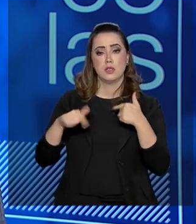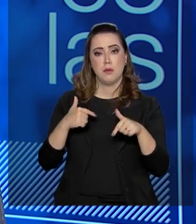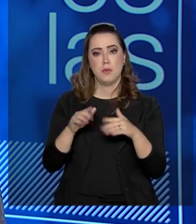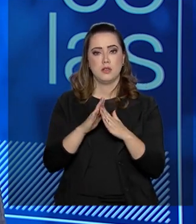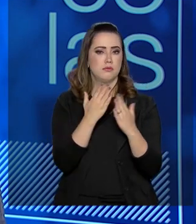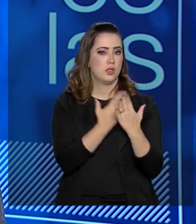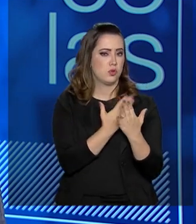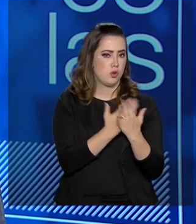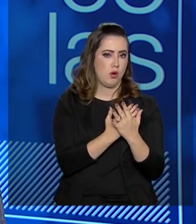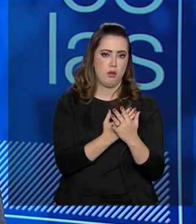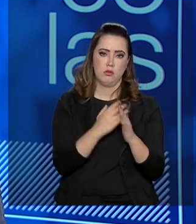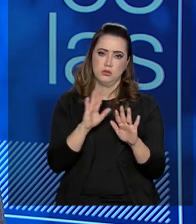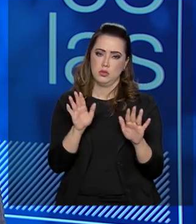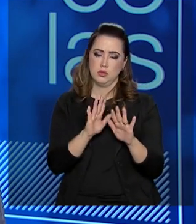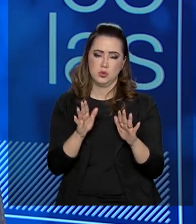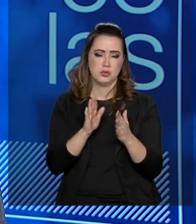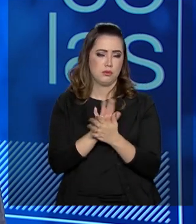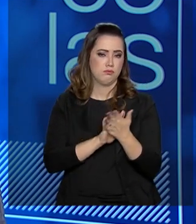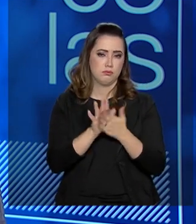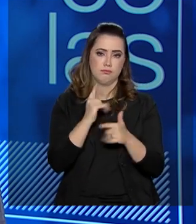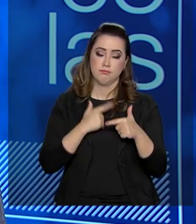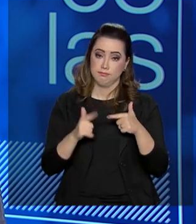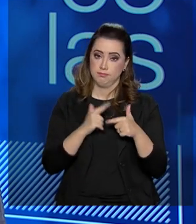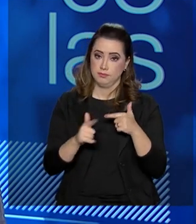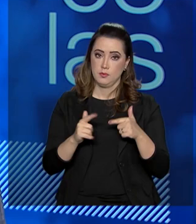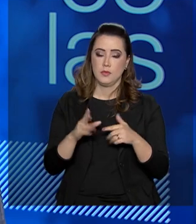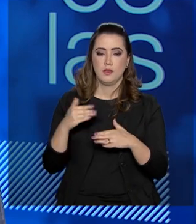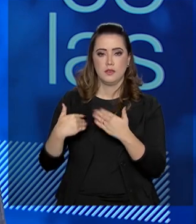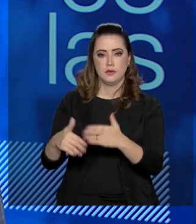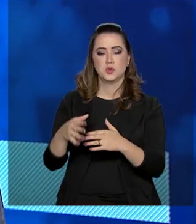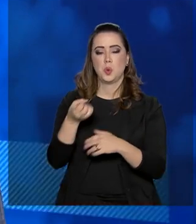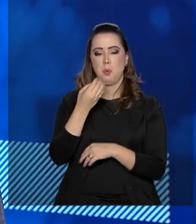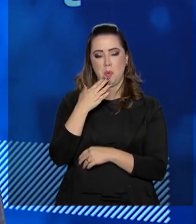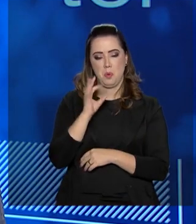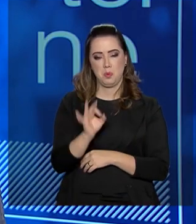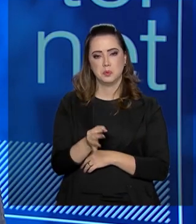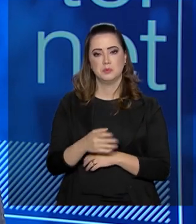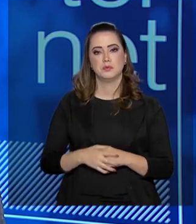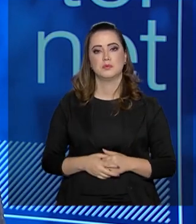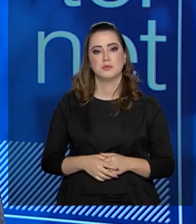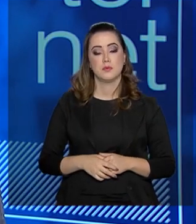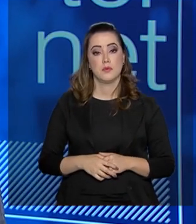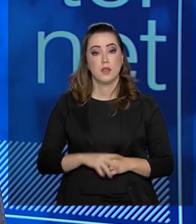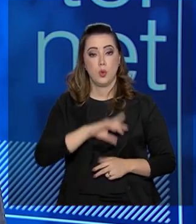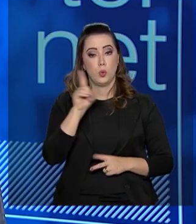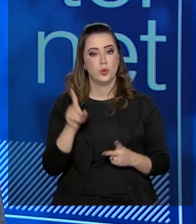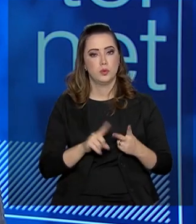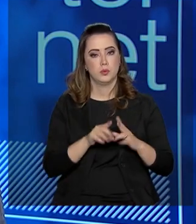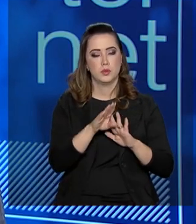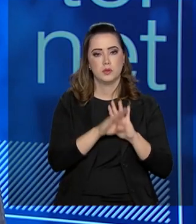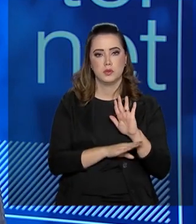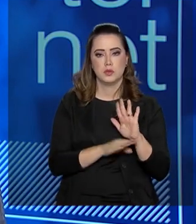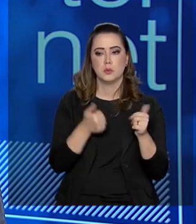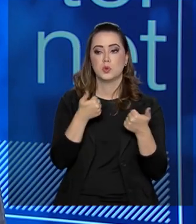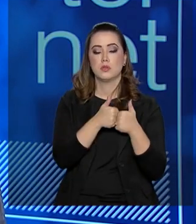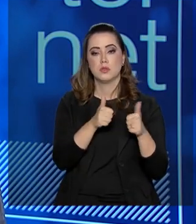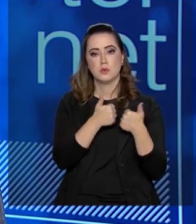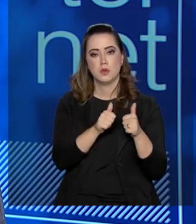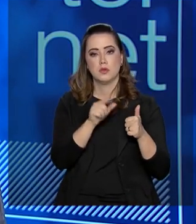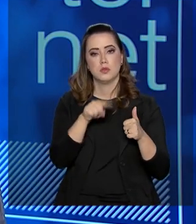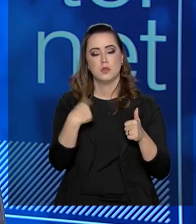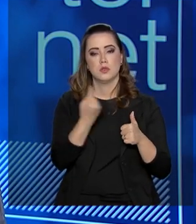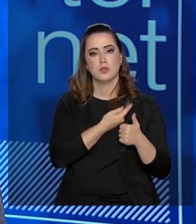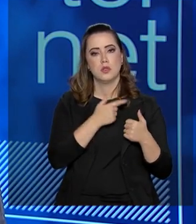não ter nenhuma deficiência. Funciona muito bem o PDD. O outro programa, o Programa dos Transportes,